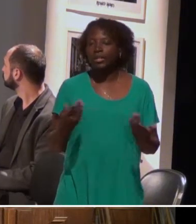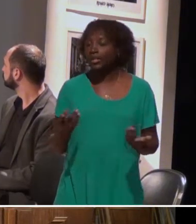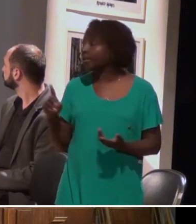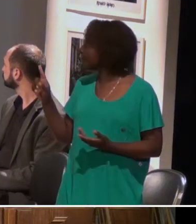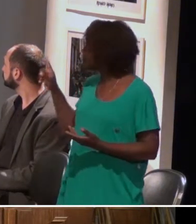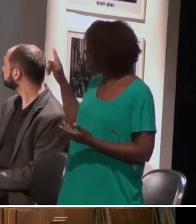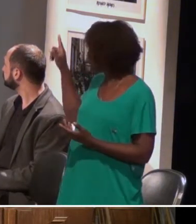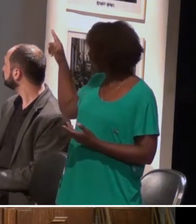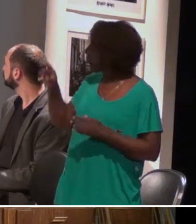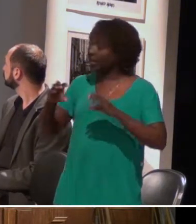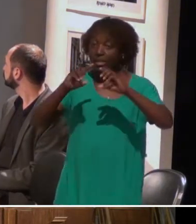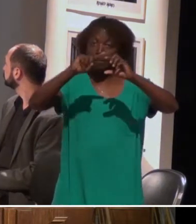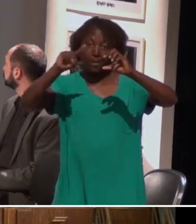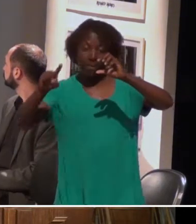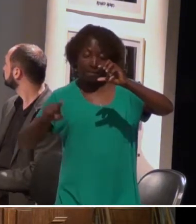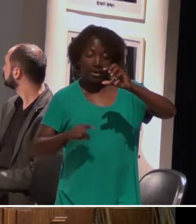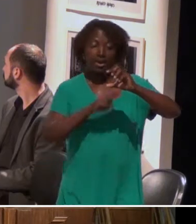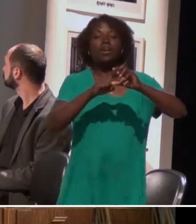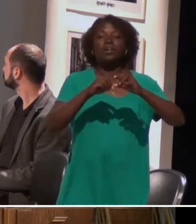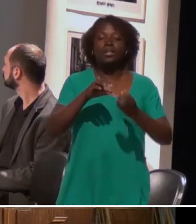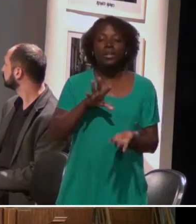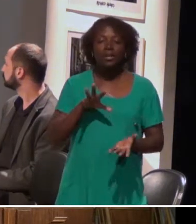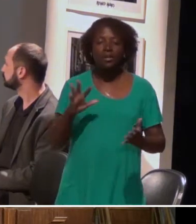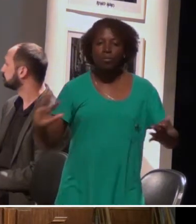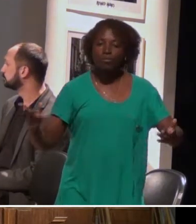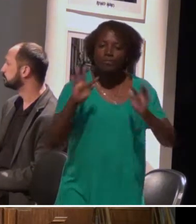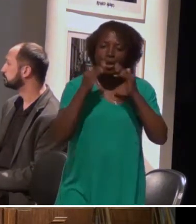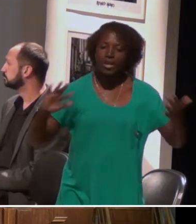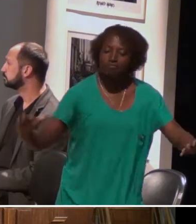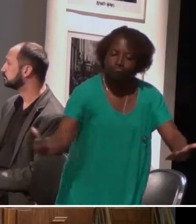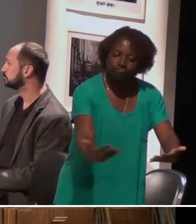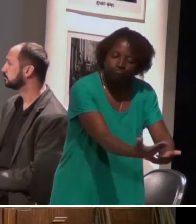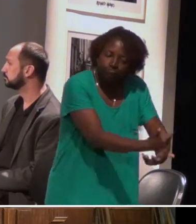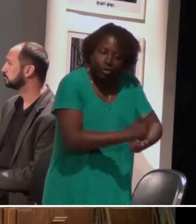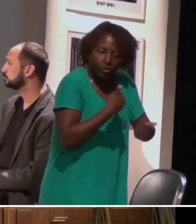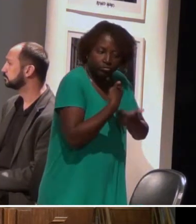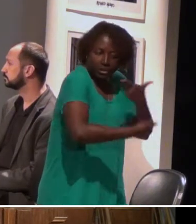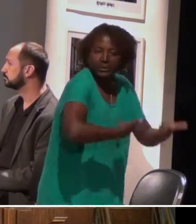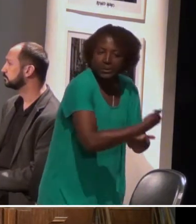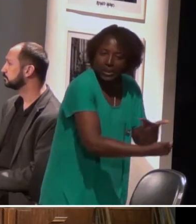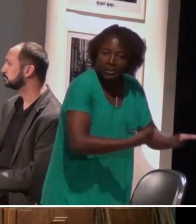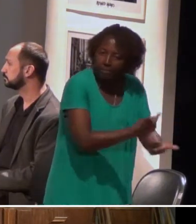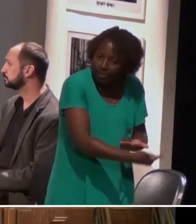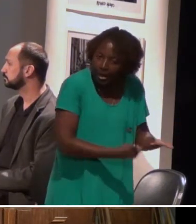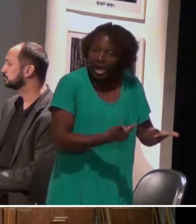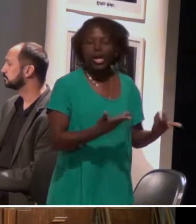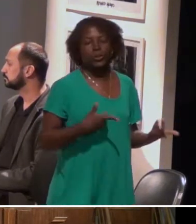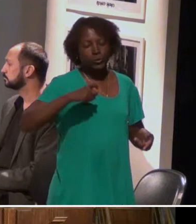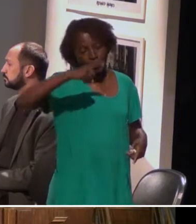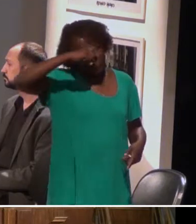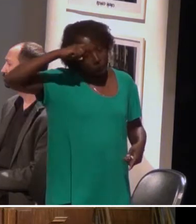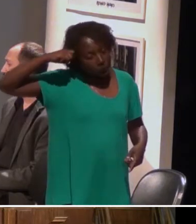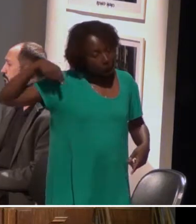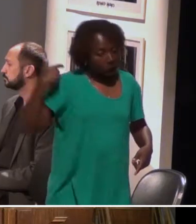o acolhimento e orientação às famílias, isso é um trabalho, uma atuação muito grande do CAIS, porque,